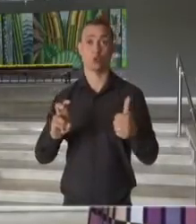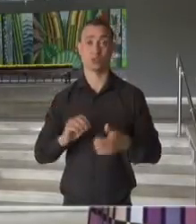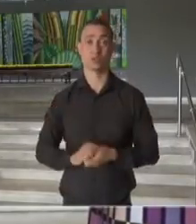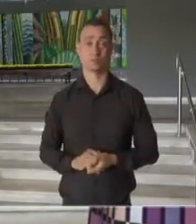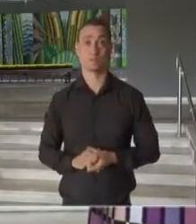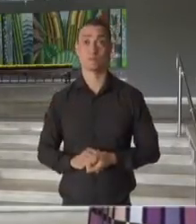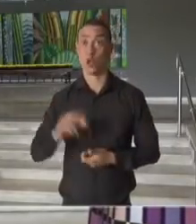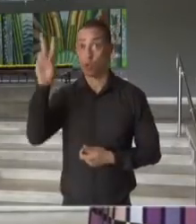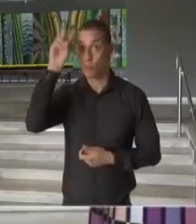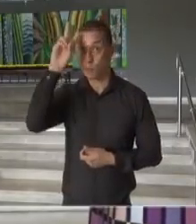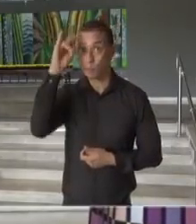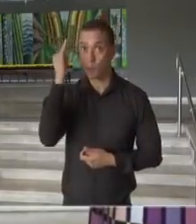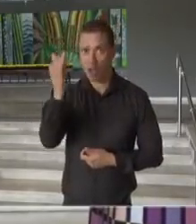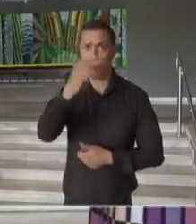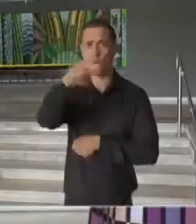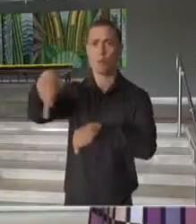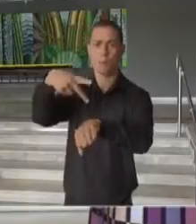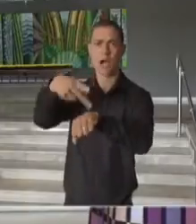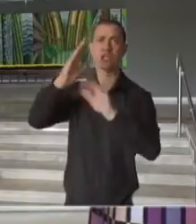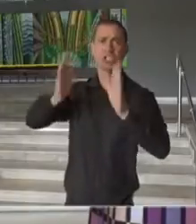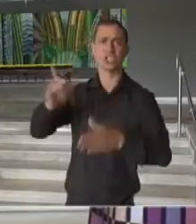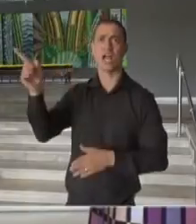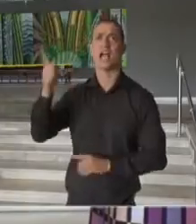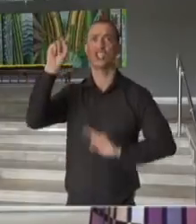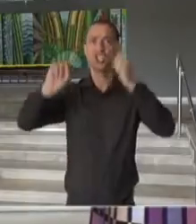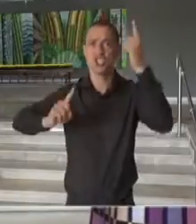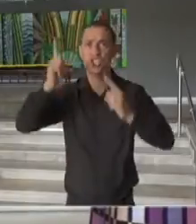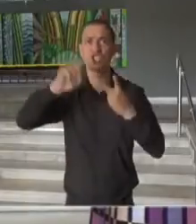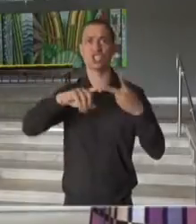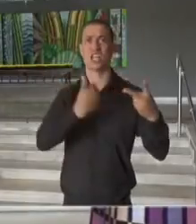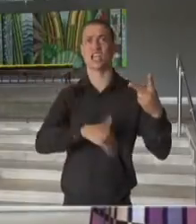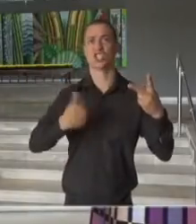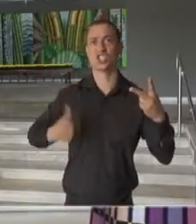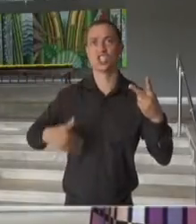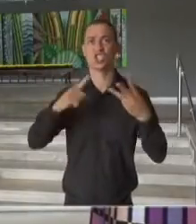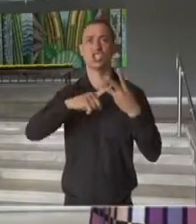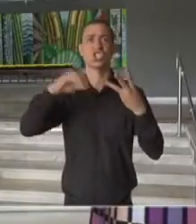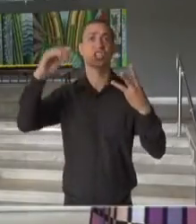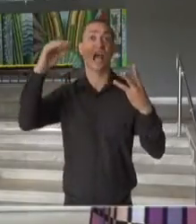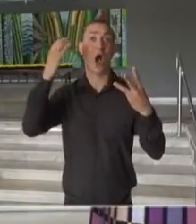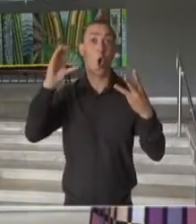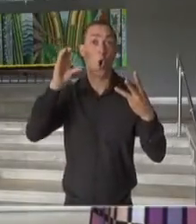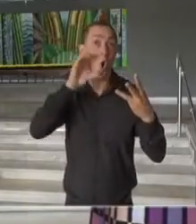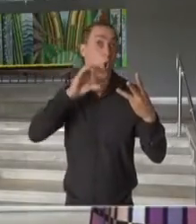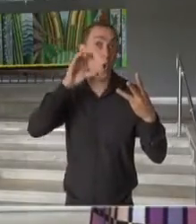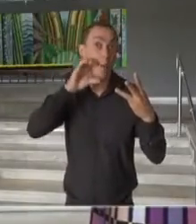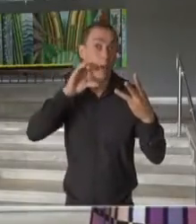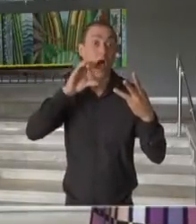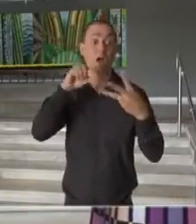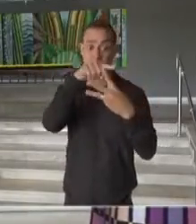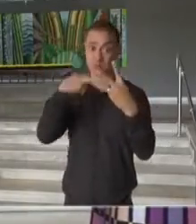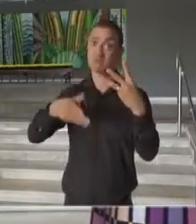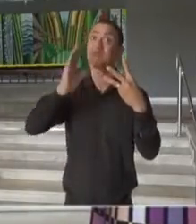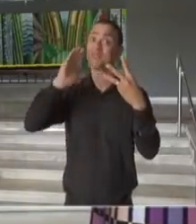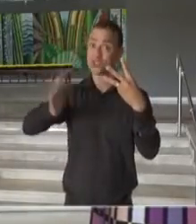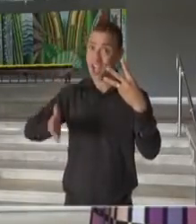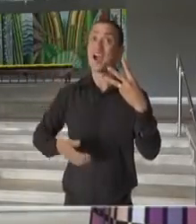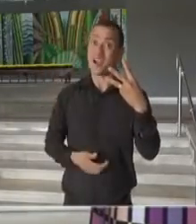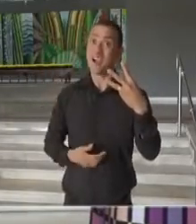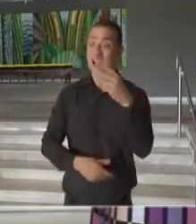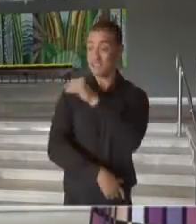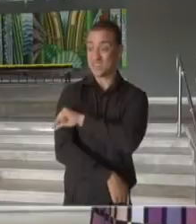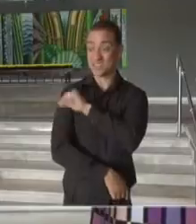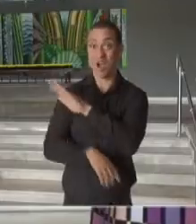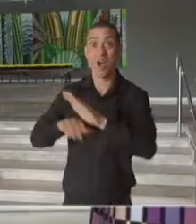Lembrando que países como o Chile, a Argentina e a Colômbia já iniciaram a vacinação de